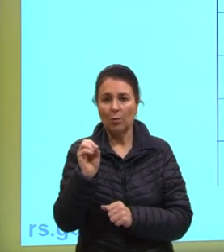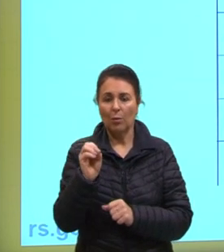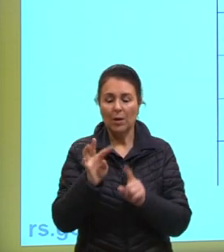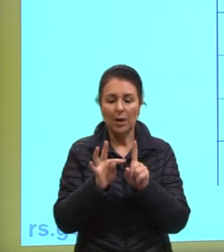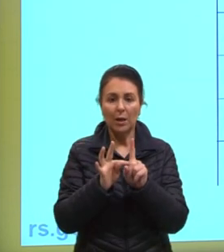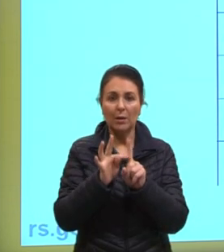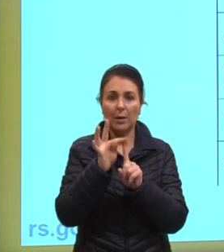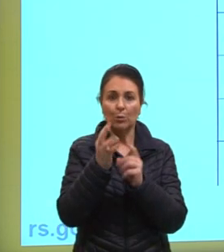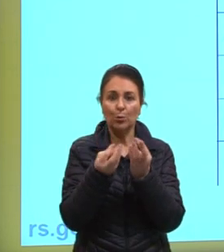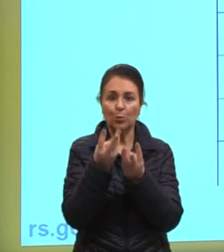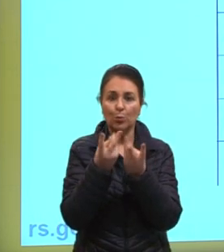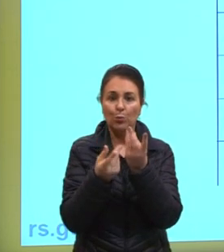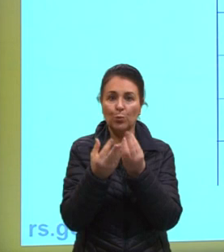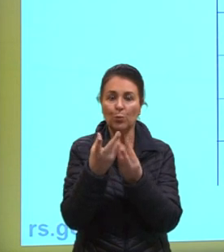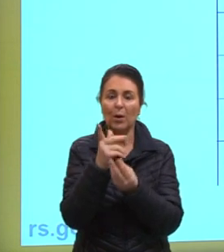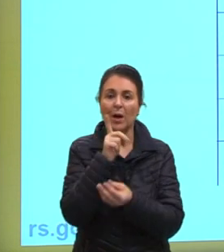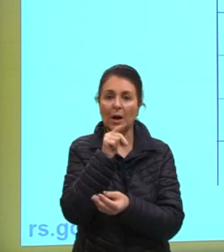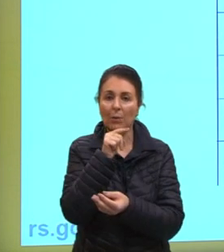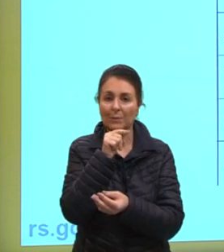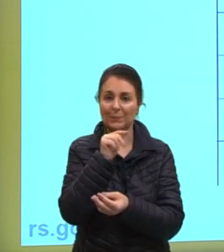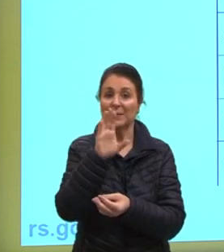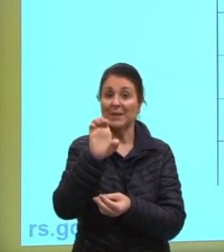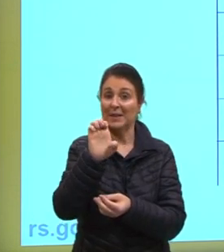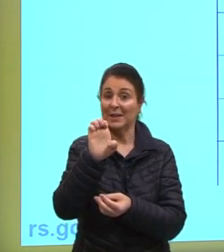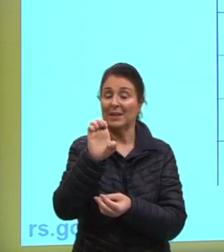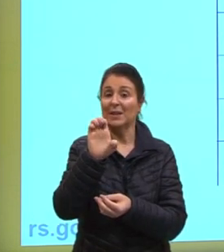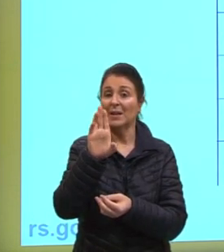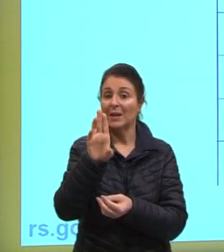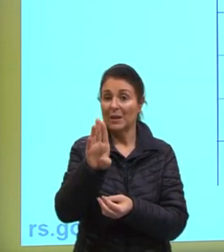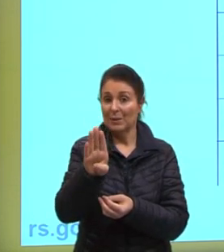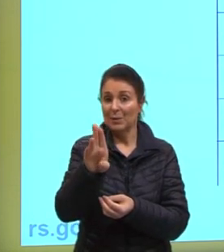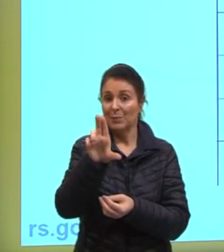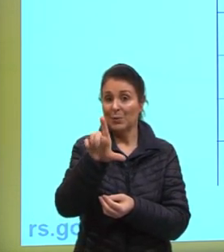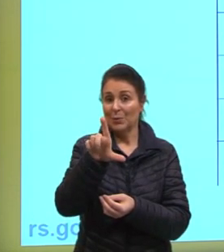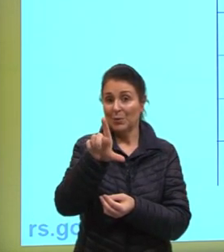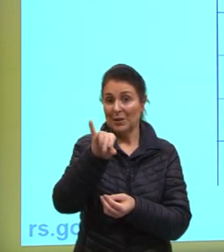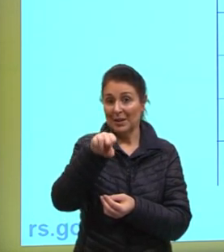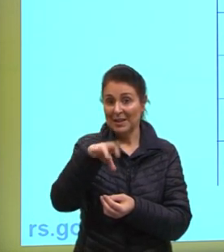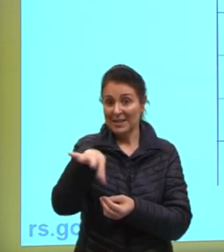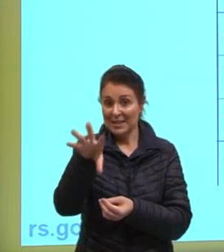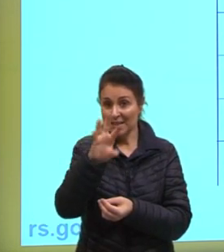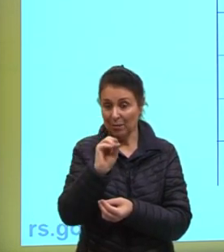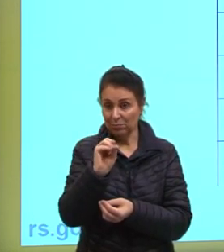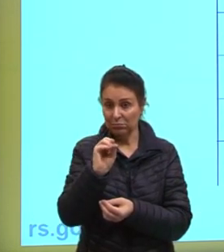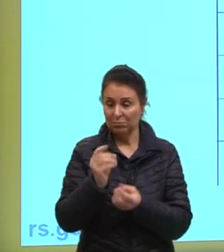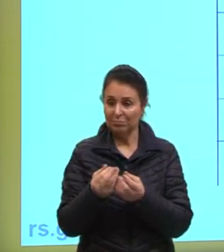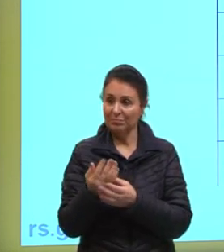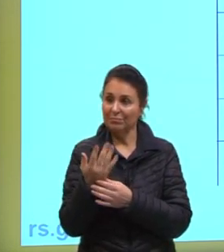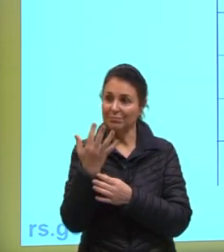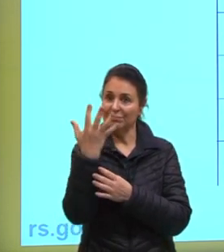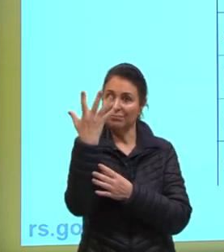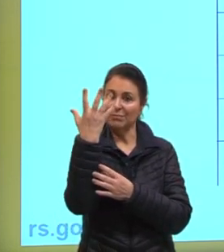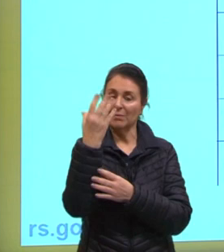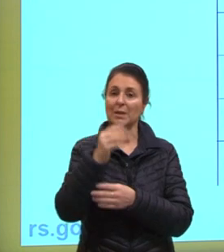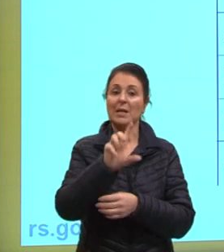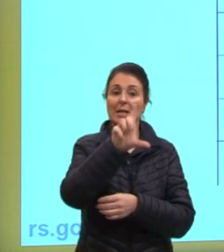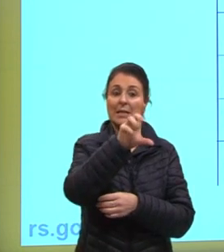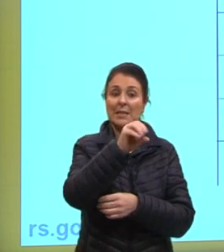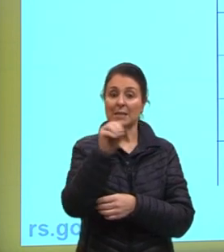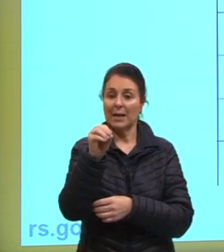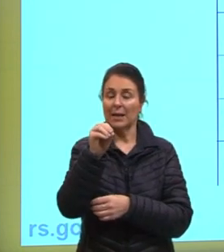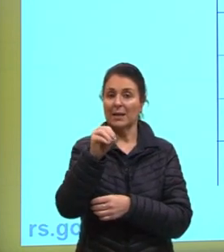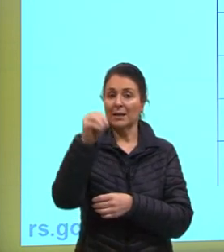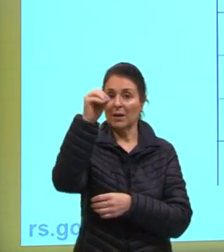ferve a nossa água, que é o quê? A ebulição, 100 graus Celsius, tá? Que é um valor que a gente consegue observar mais no nosso dia a dia.